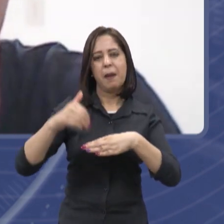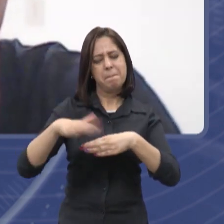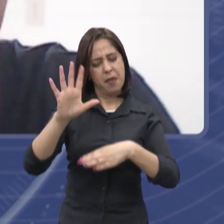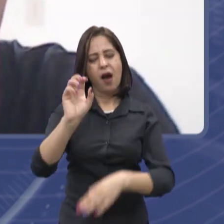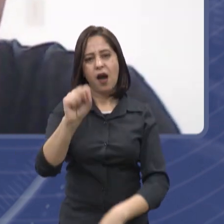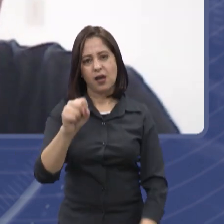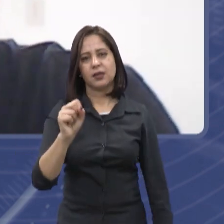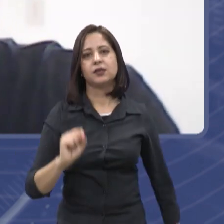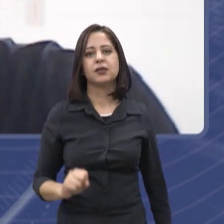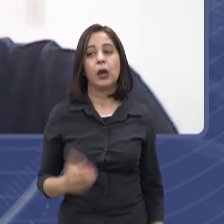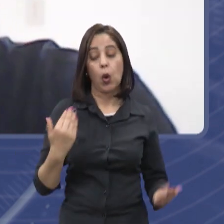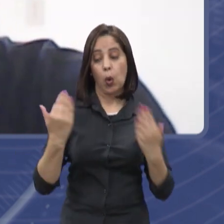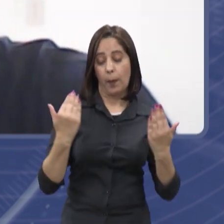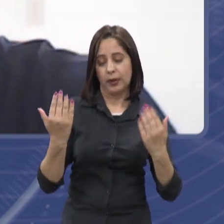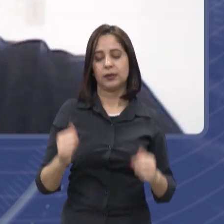fontes de energia.